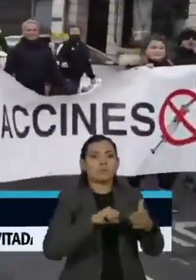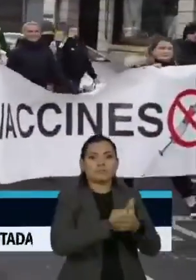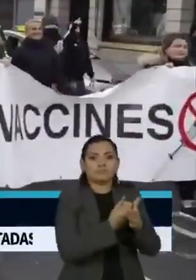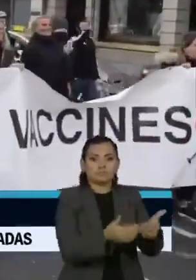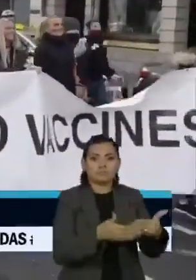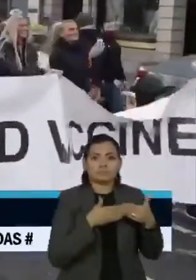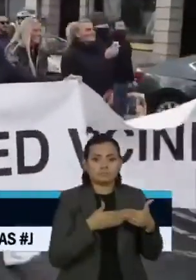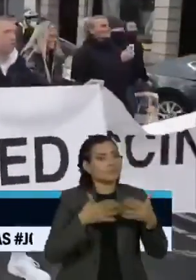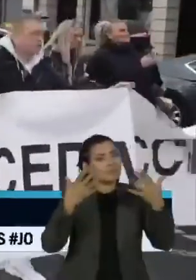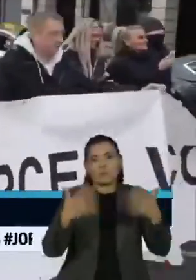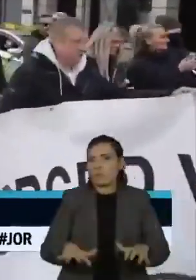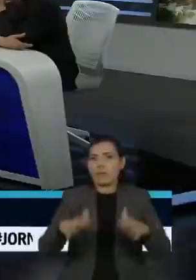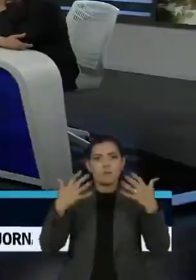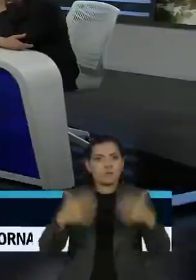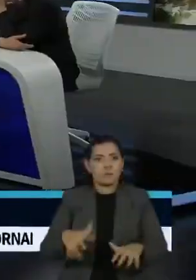obrigatoriedade das vacinas.